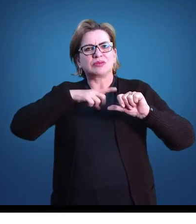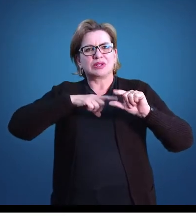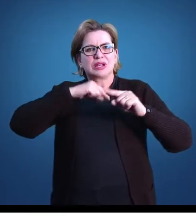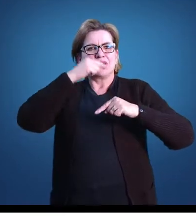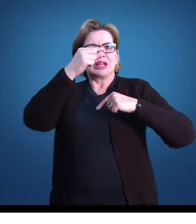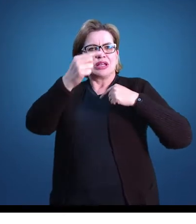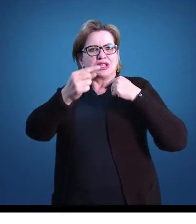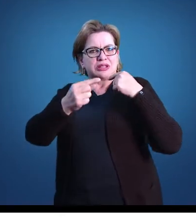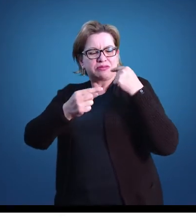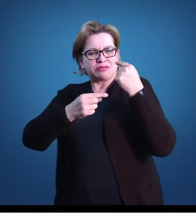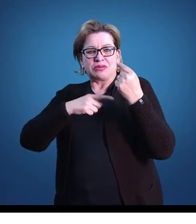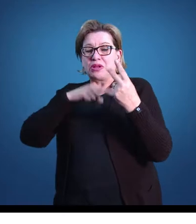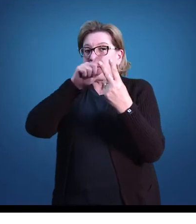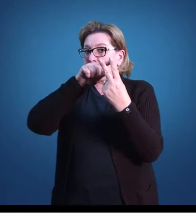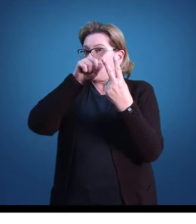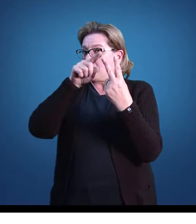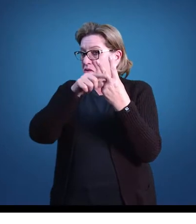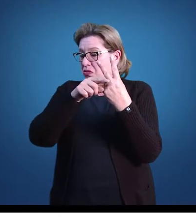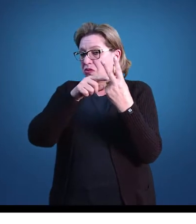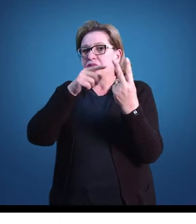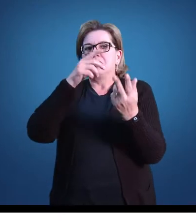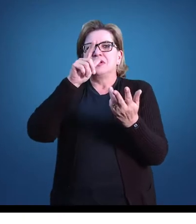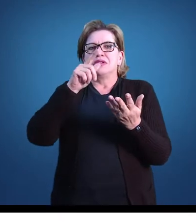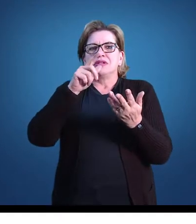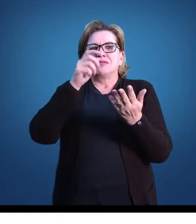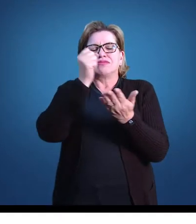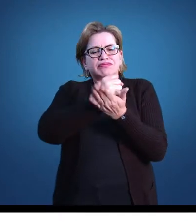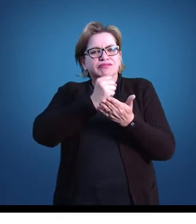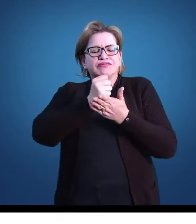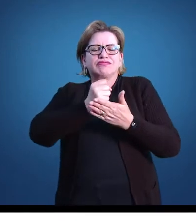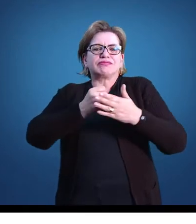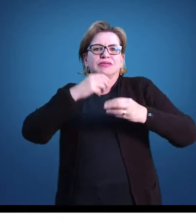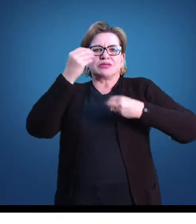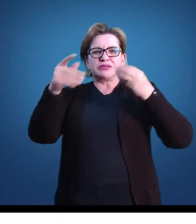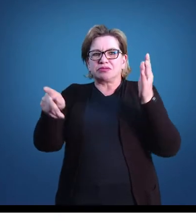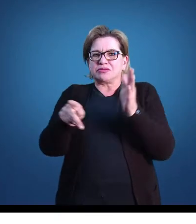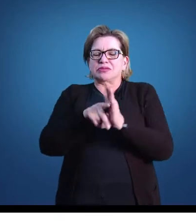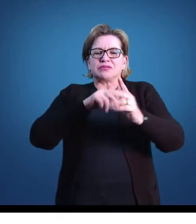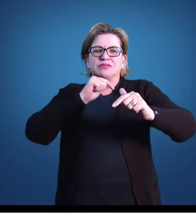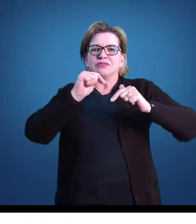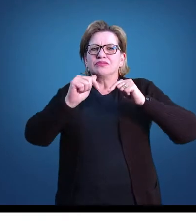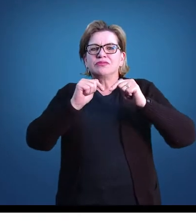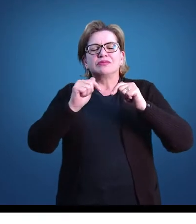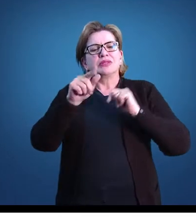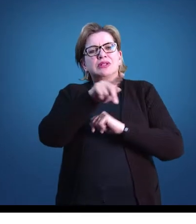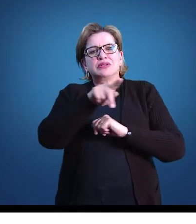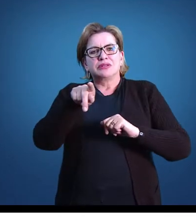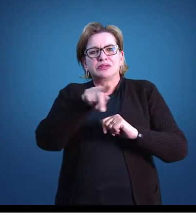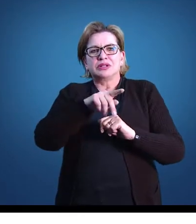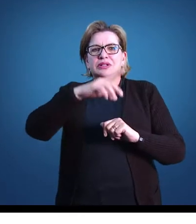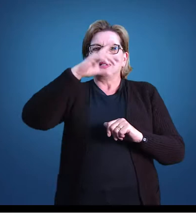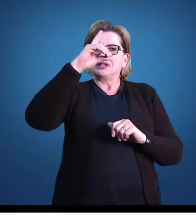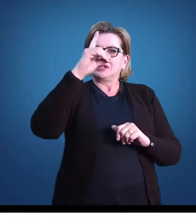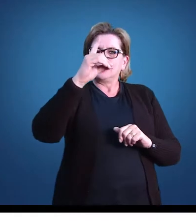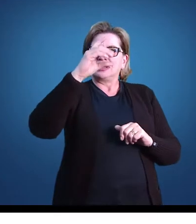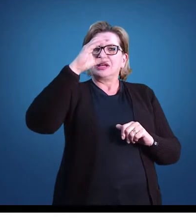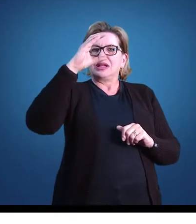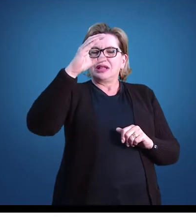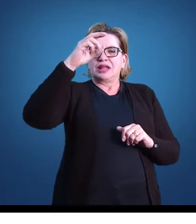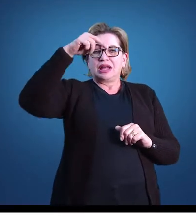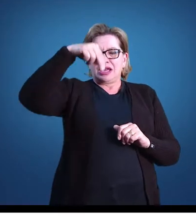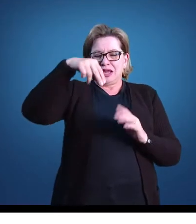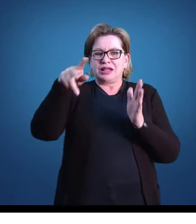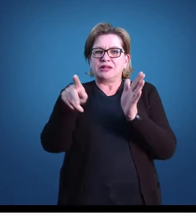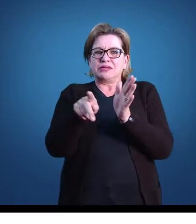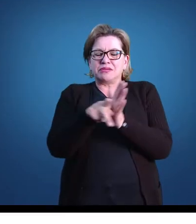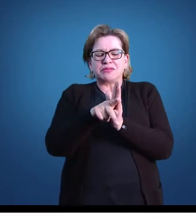partiremos dos dois documentos norteadores do trabalho do professor, as diretrizes curriculares de Educação Básica do Estado do Paraná